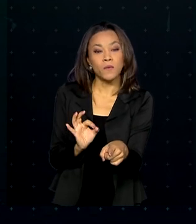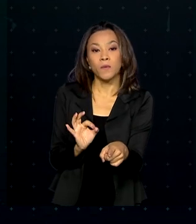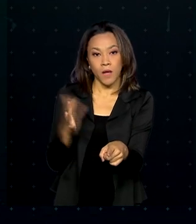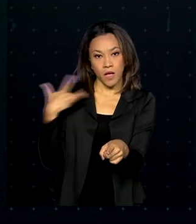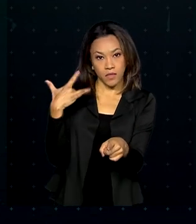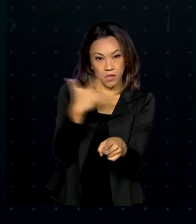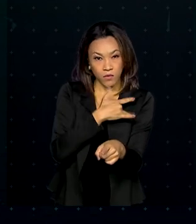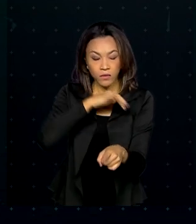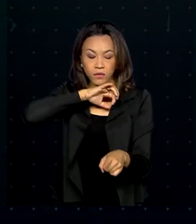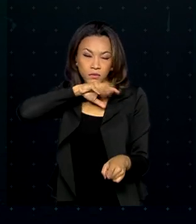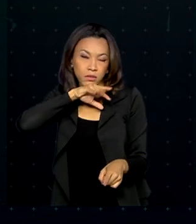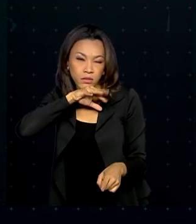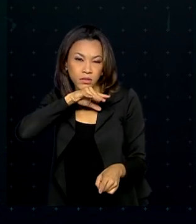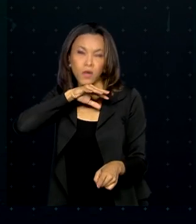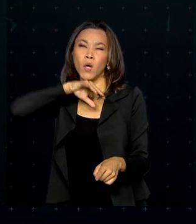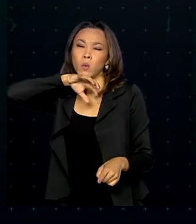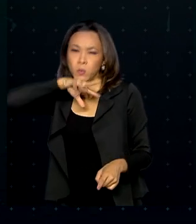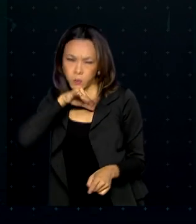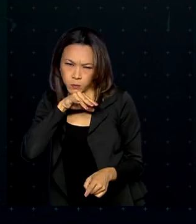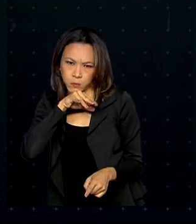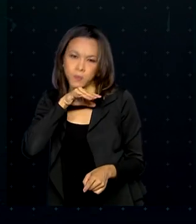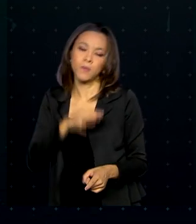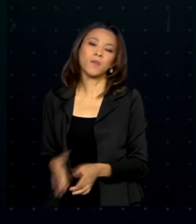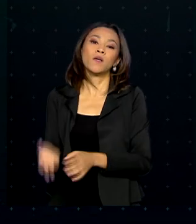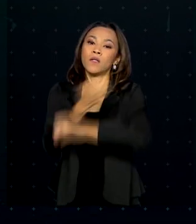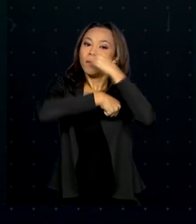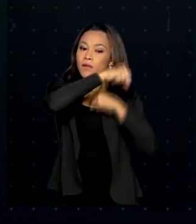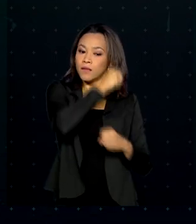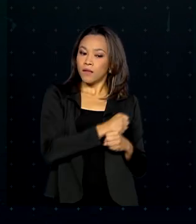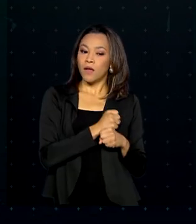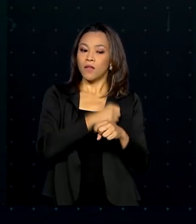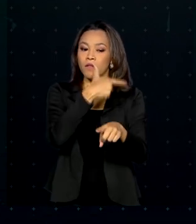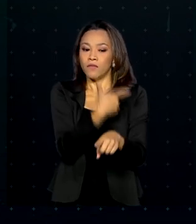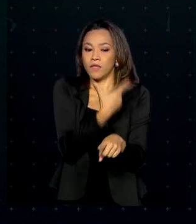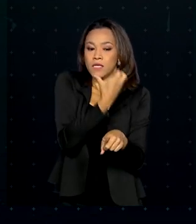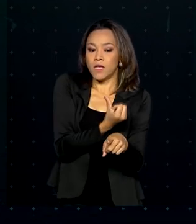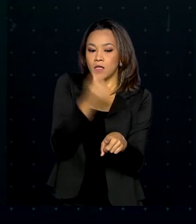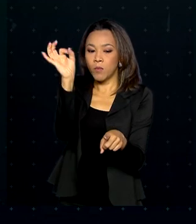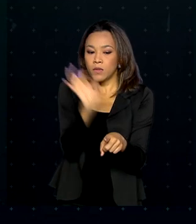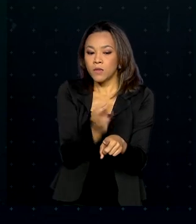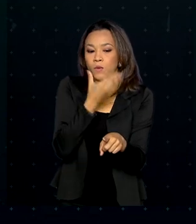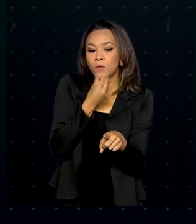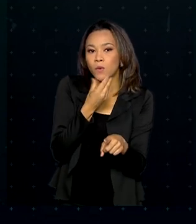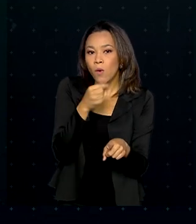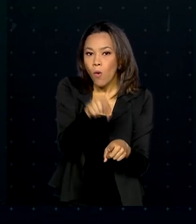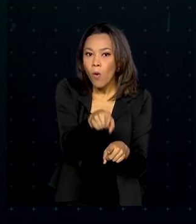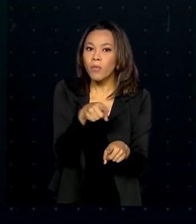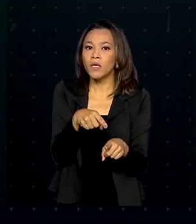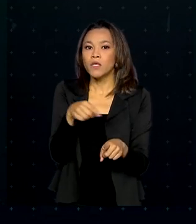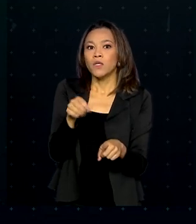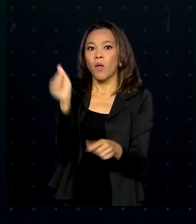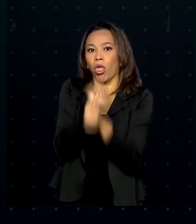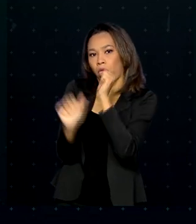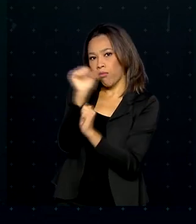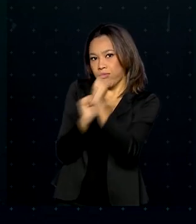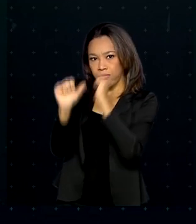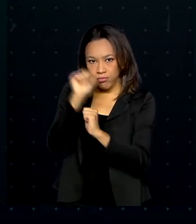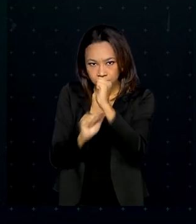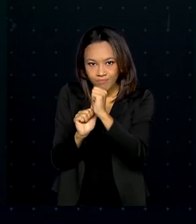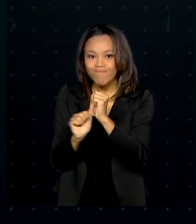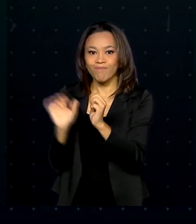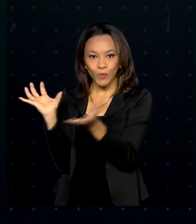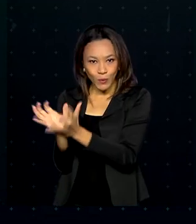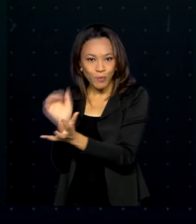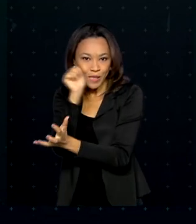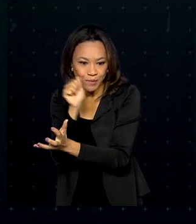saúde está ruim ou muito ruim. No ano passado, 26% dos homens indicaram fazer uso abusivo de álcool. Entre as